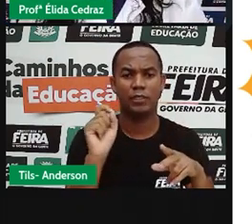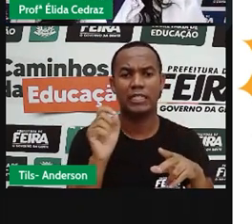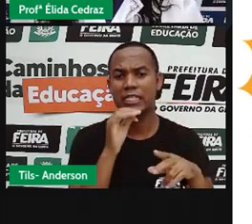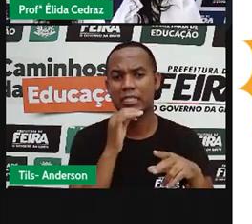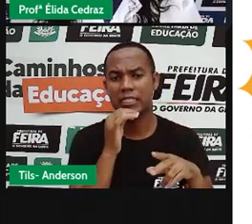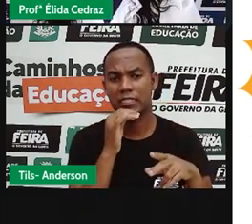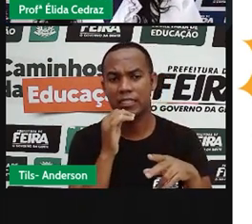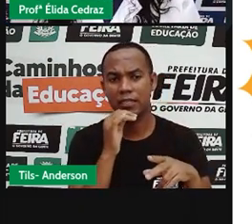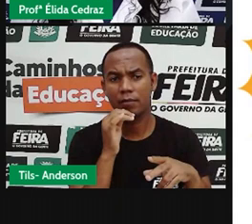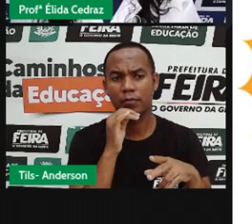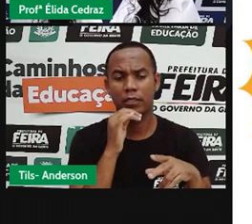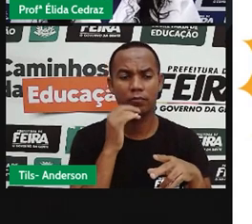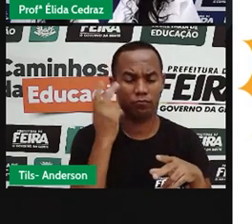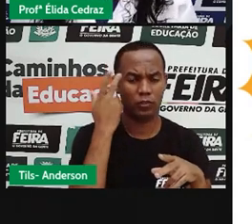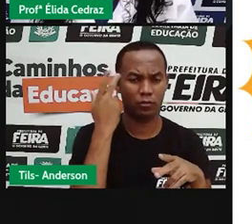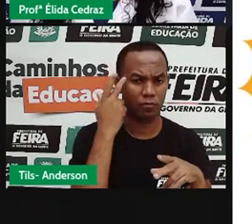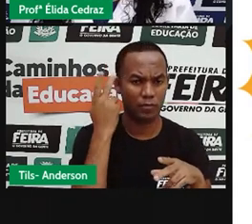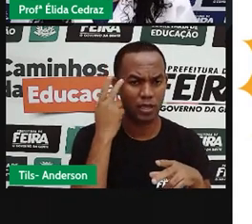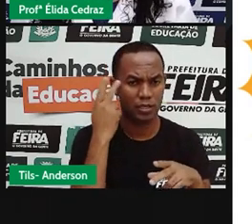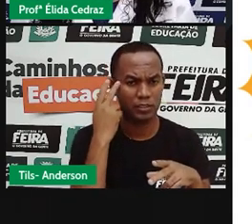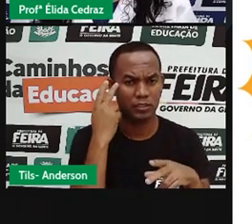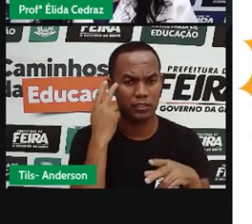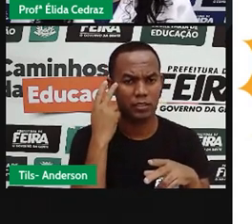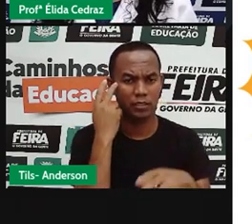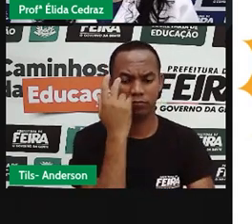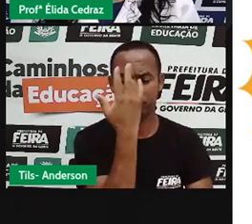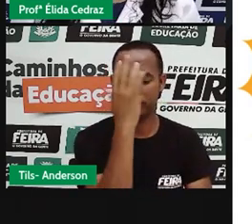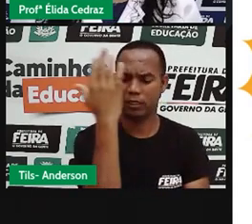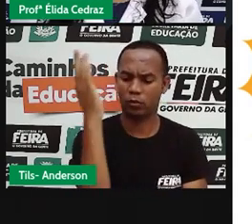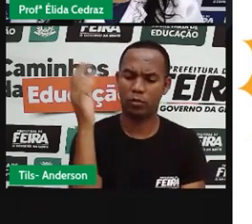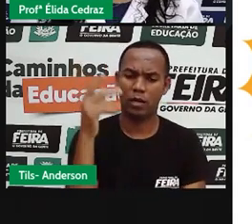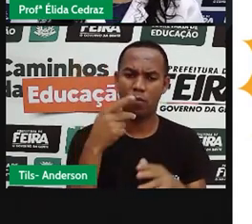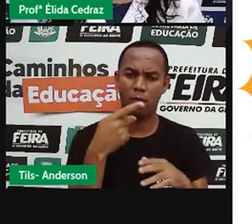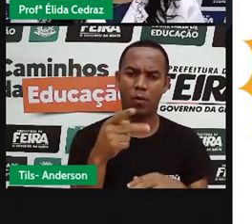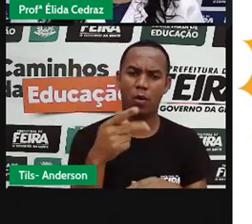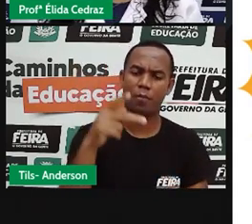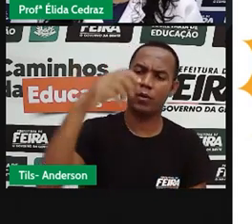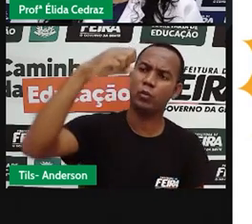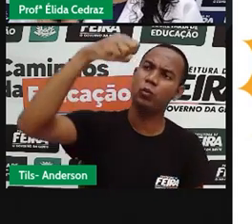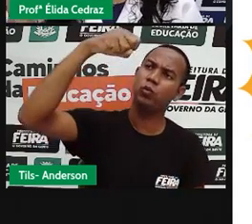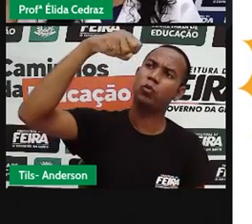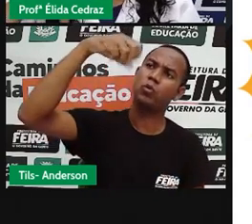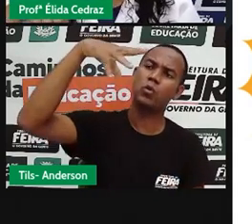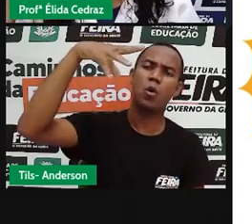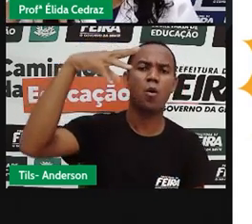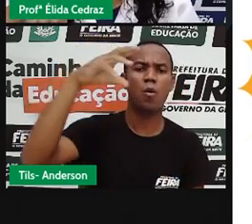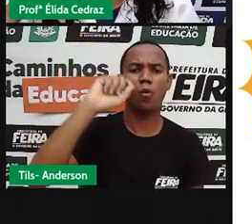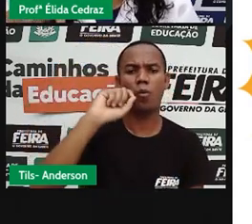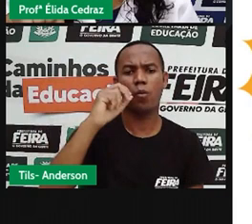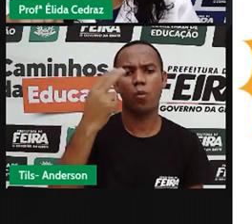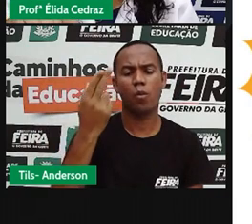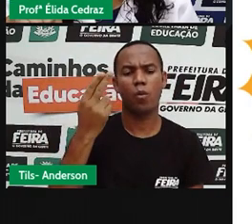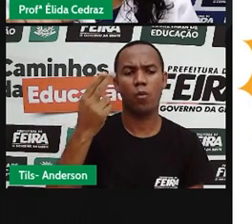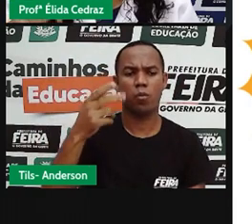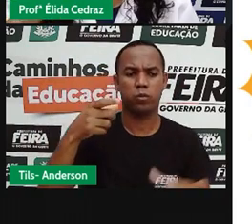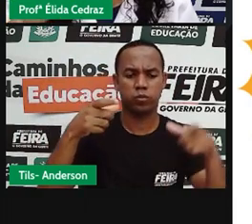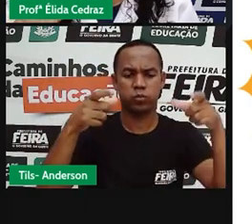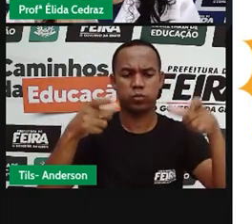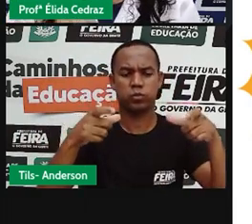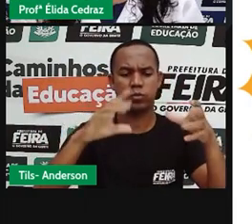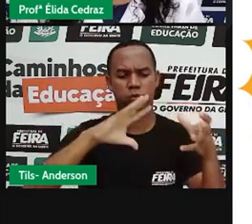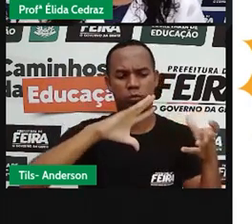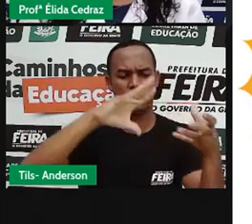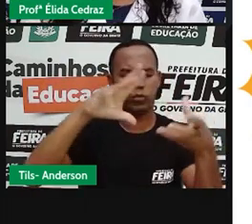as artificiais. As naturais, nós vimos o Sol, o centro da Terra,